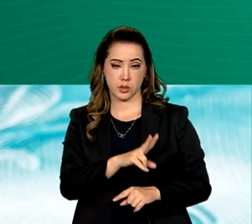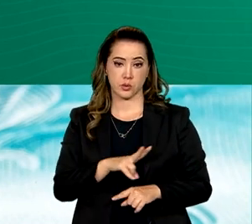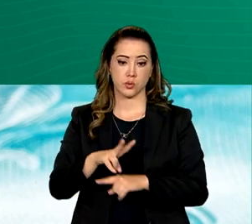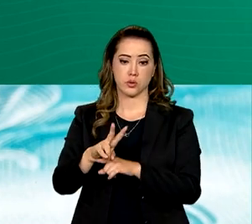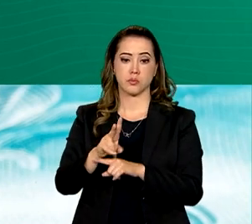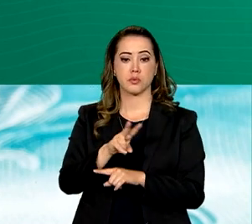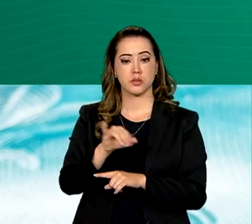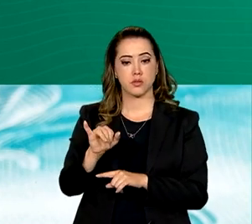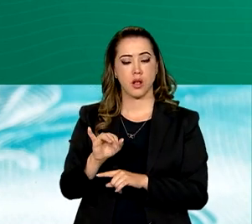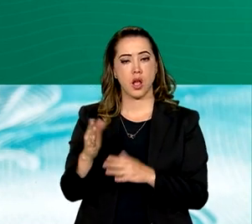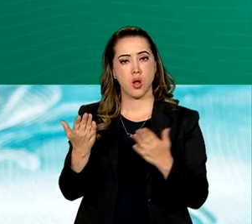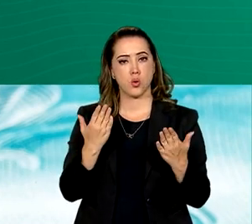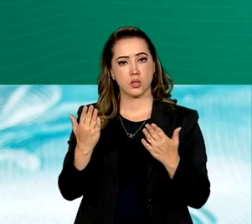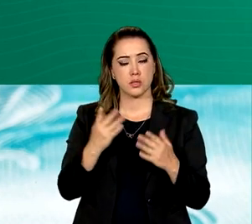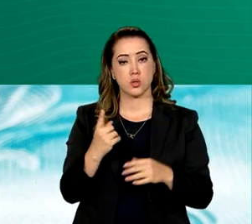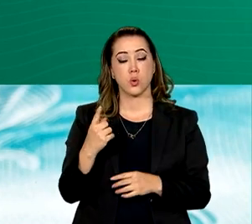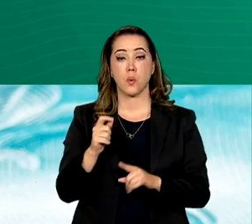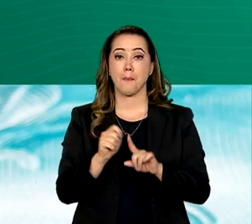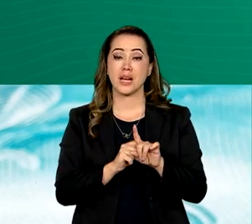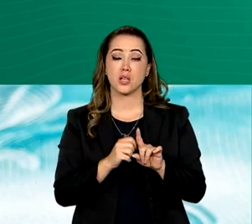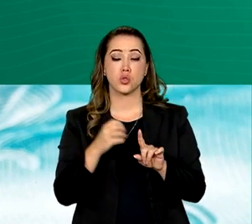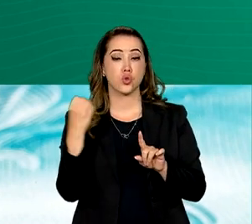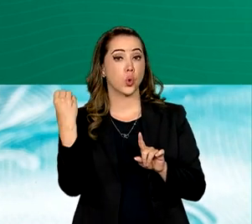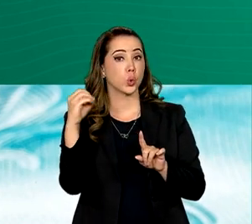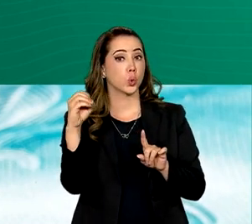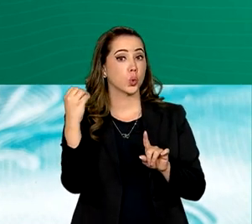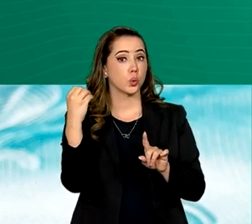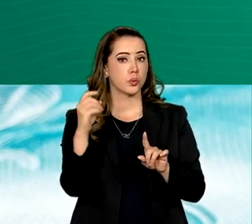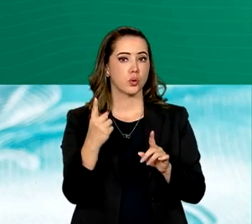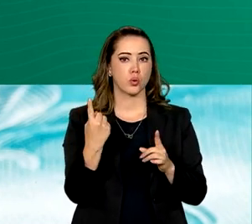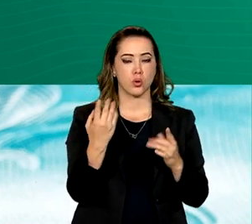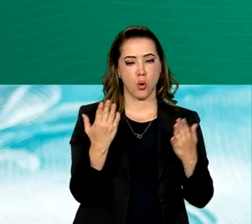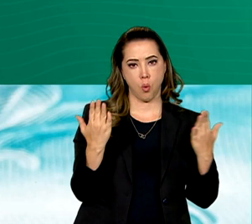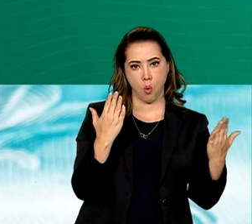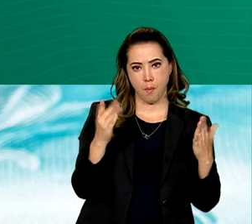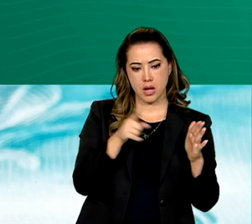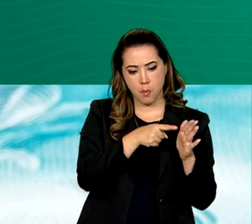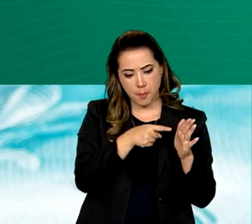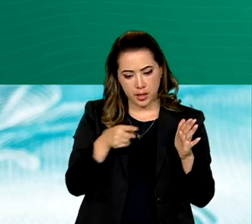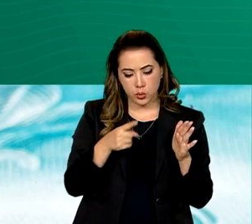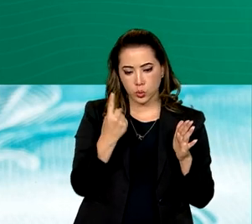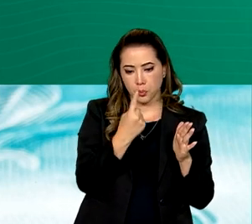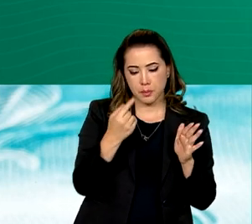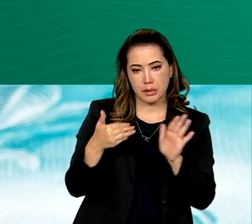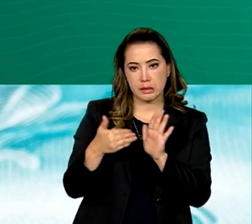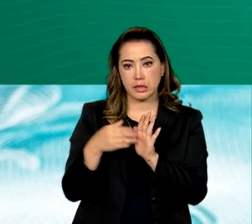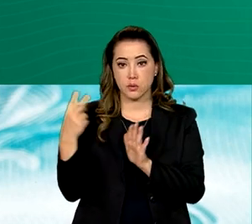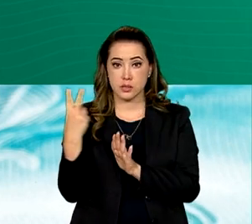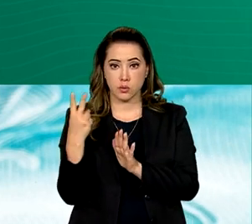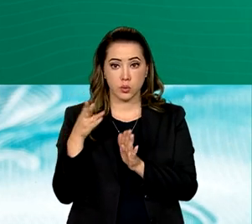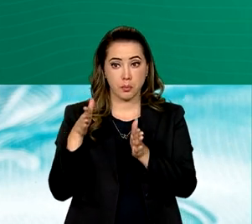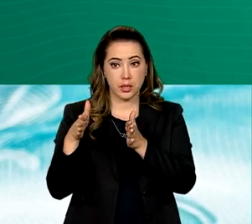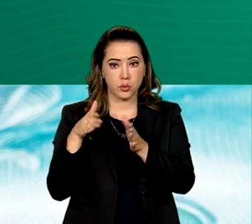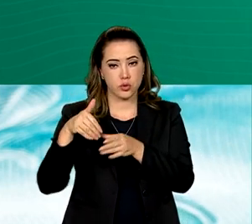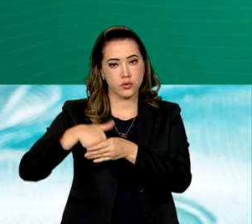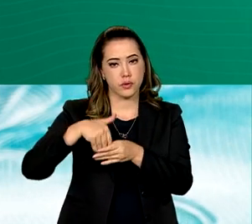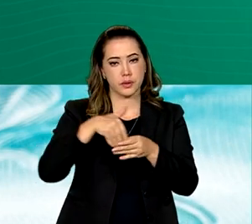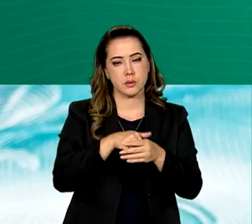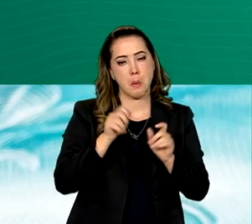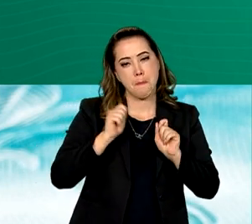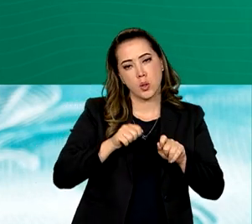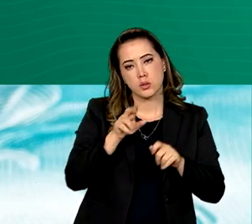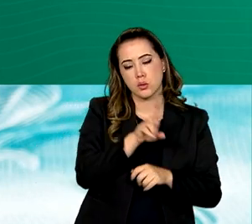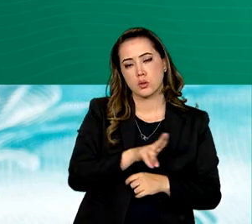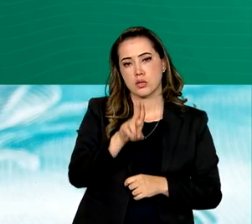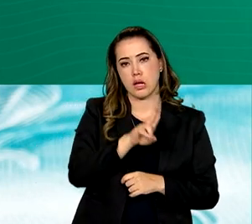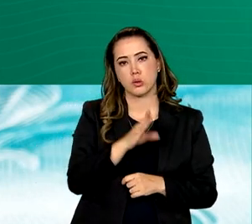foram realizados no mês de outubro, entre o primeiro e o segundo turno das eleições, o que levanta a suspeita de